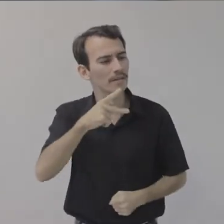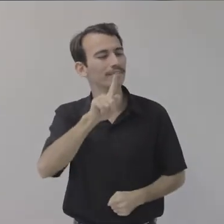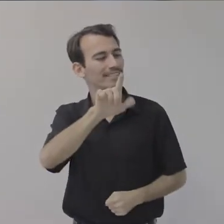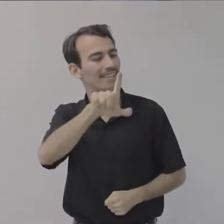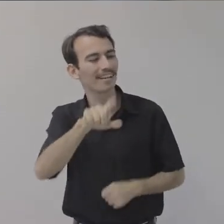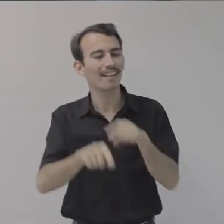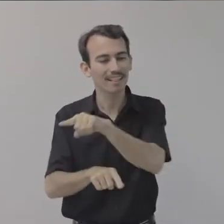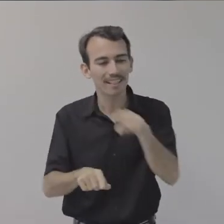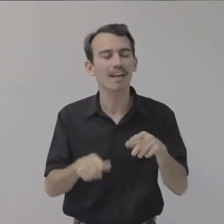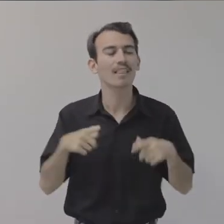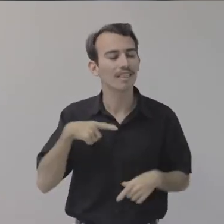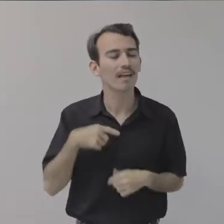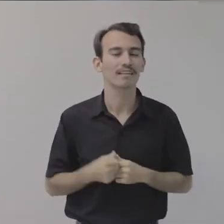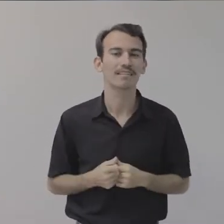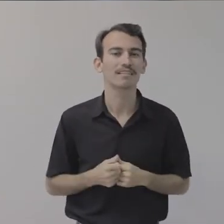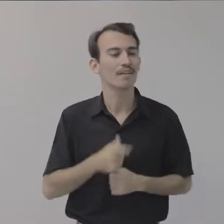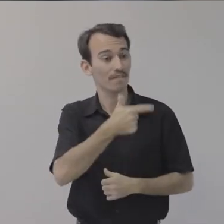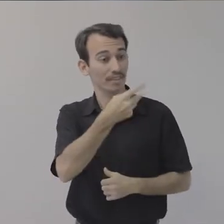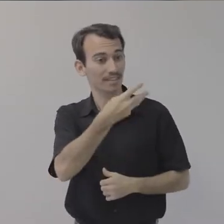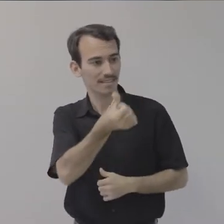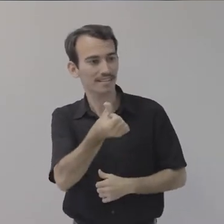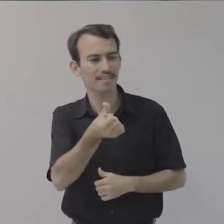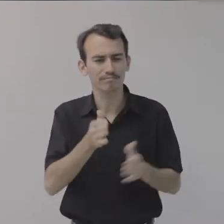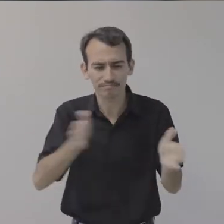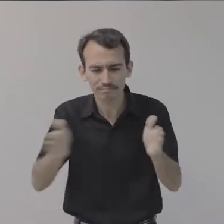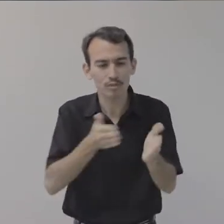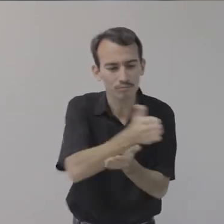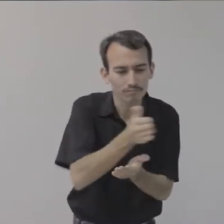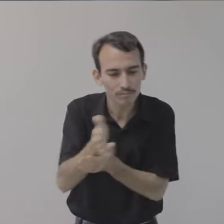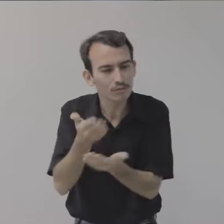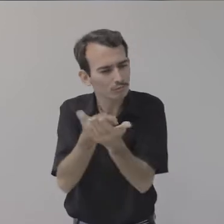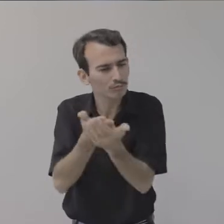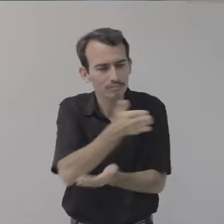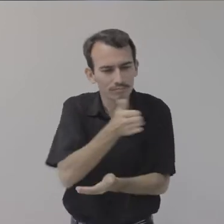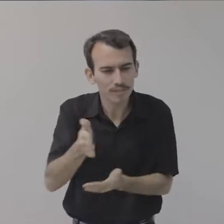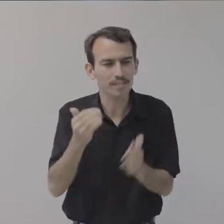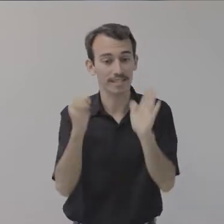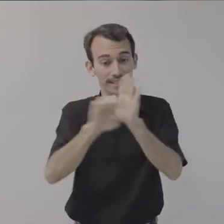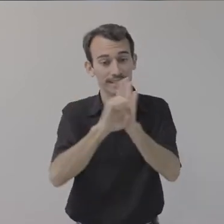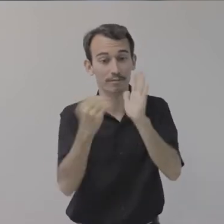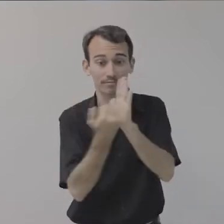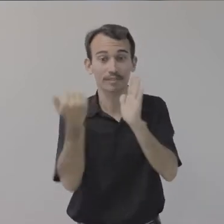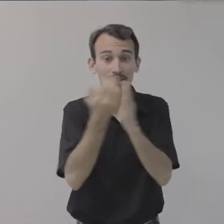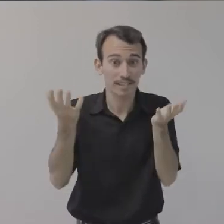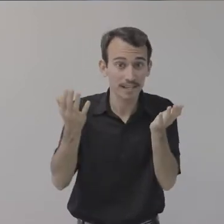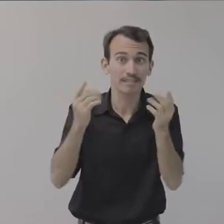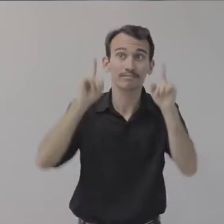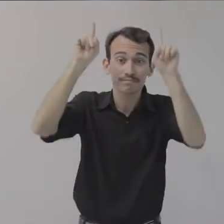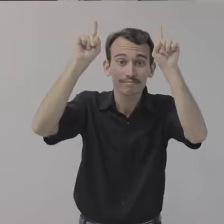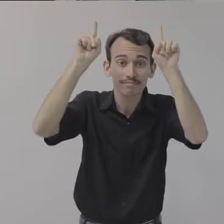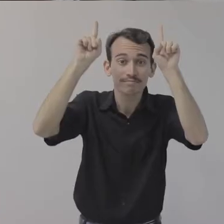36 vagas, distribuídas nas três linhas de pesquisa do programa. O edital completo está disponível no site linguística.ufis